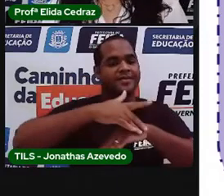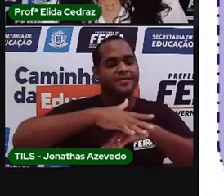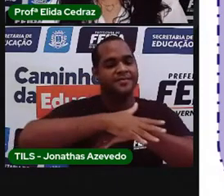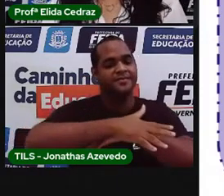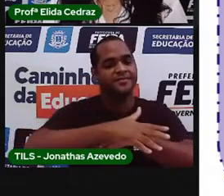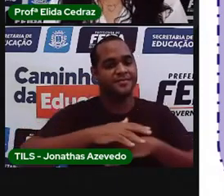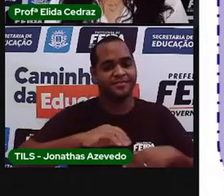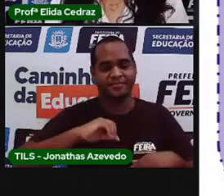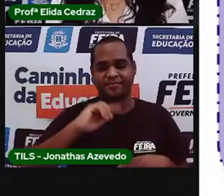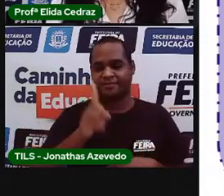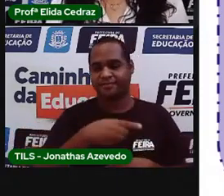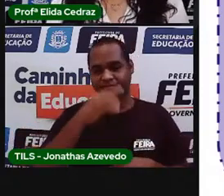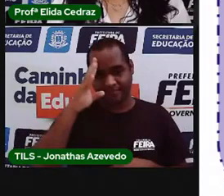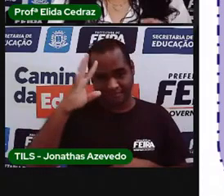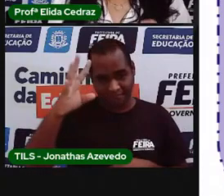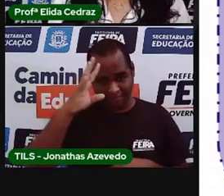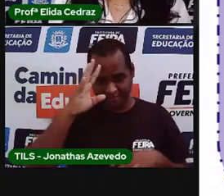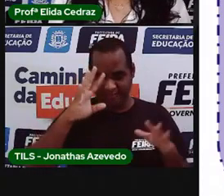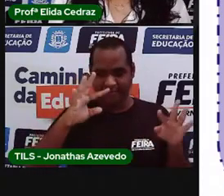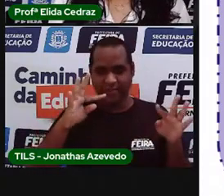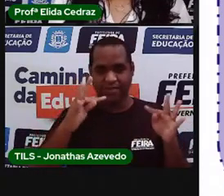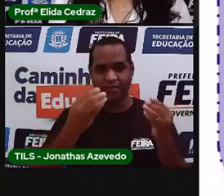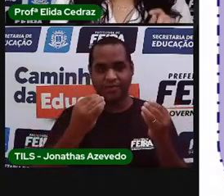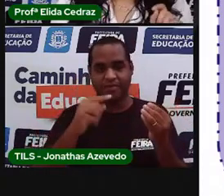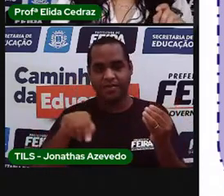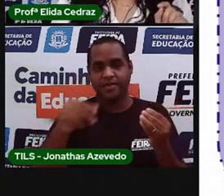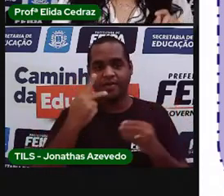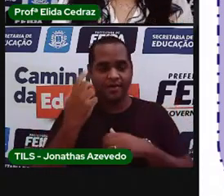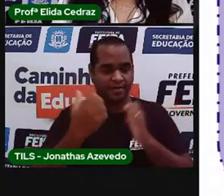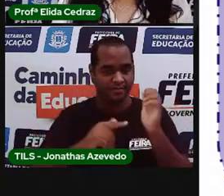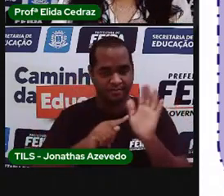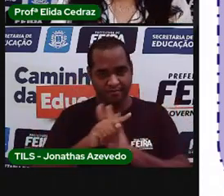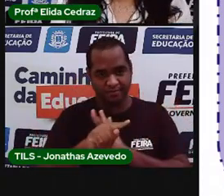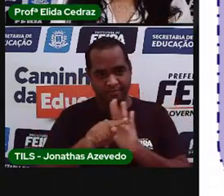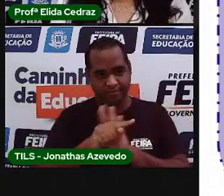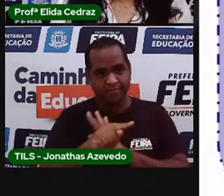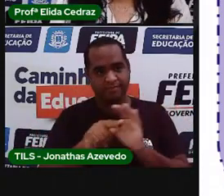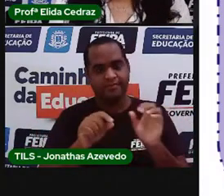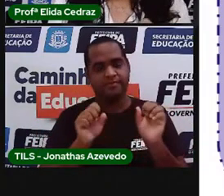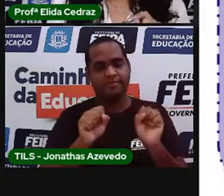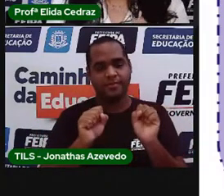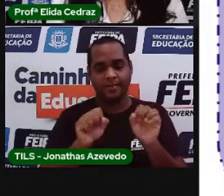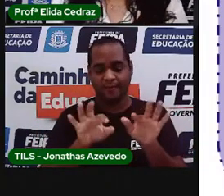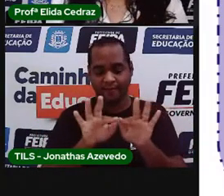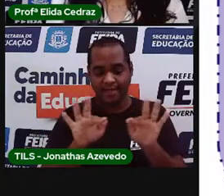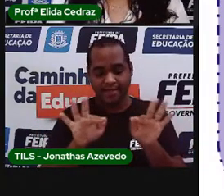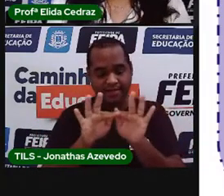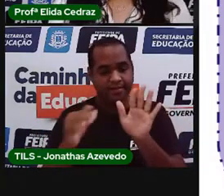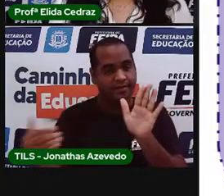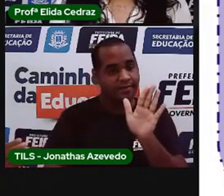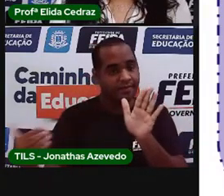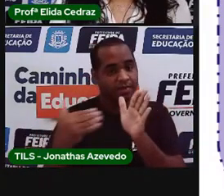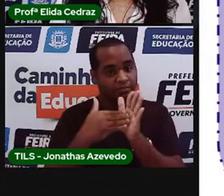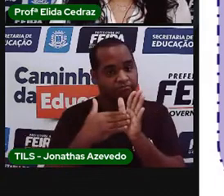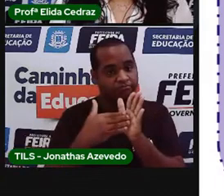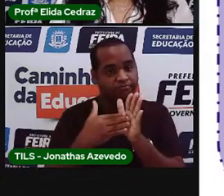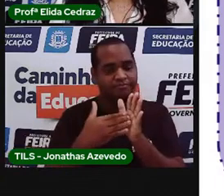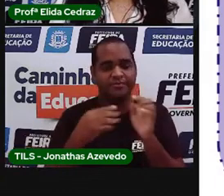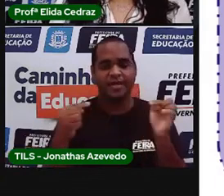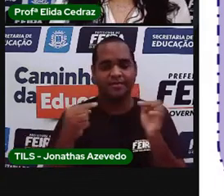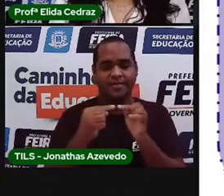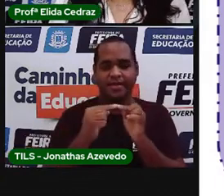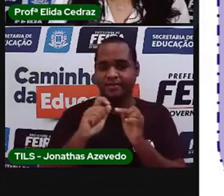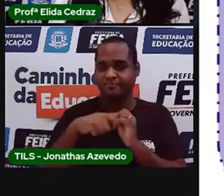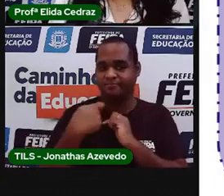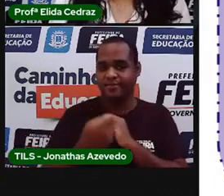Todas as vezes que nós fazemos uma pergunta, no final da frase, nós usamos o ponto